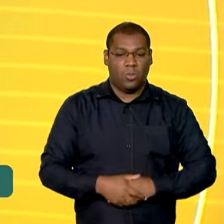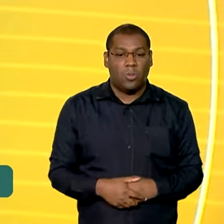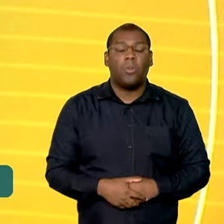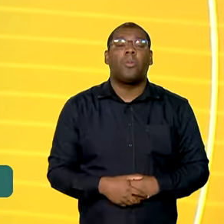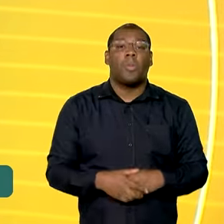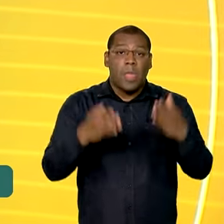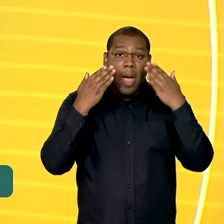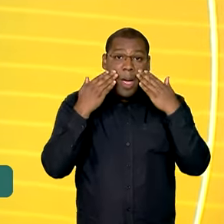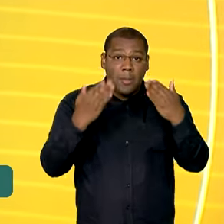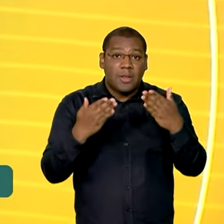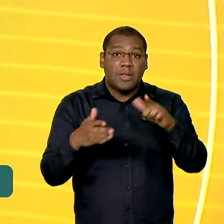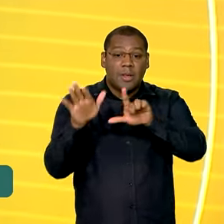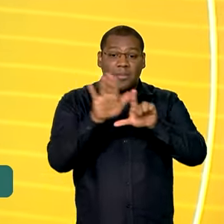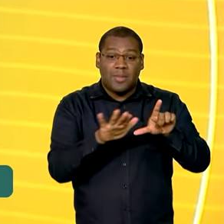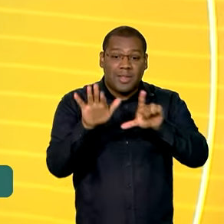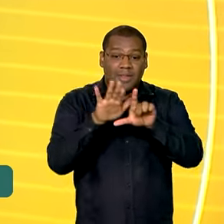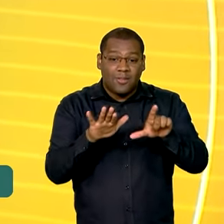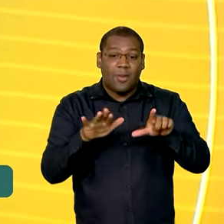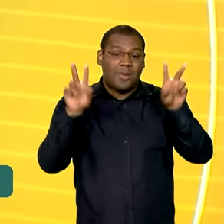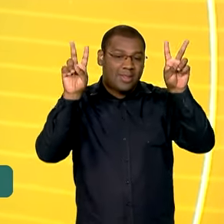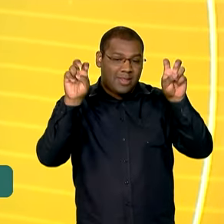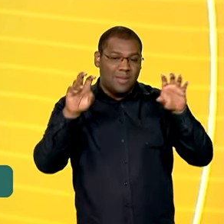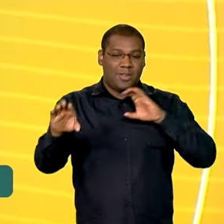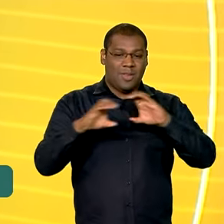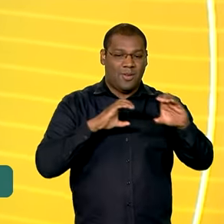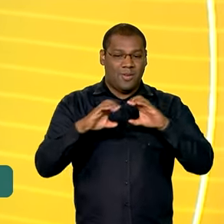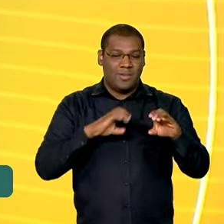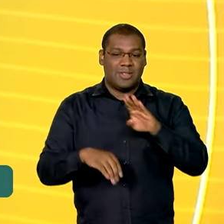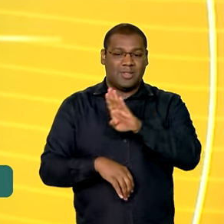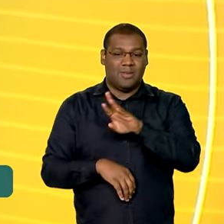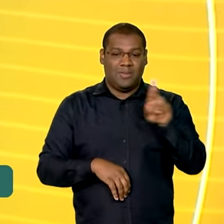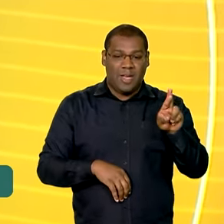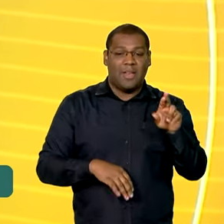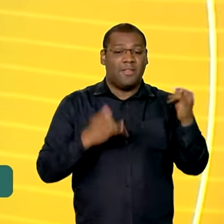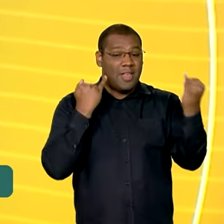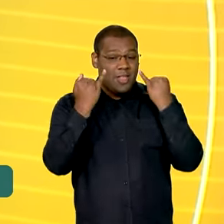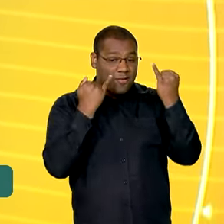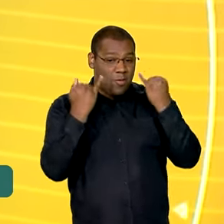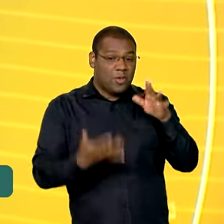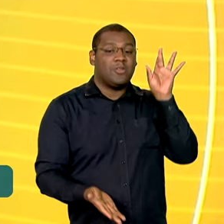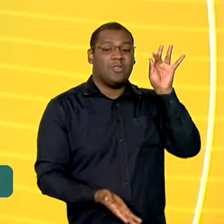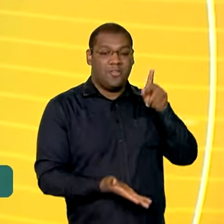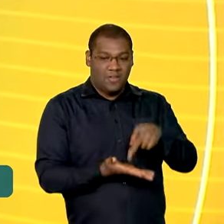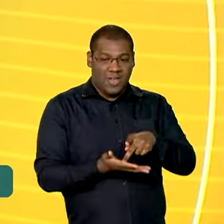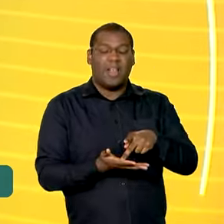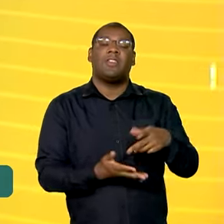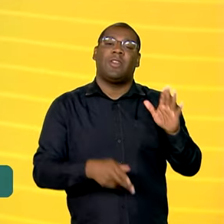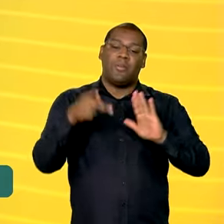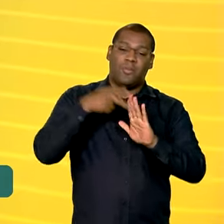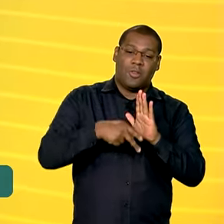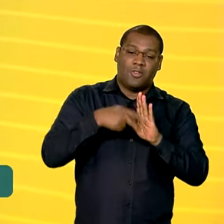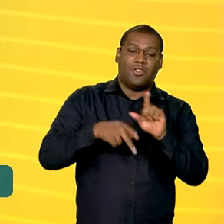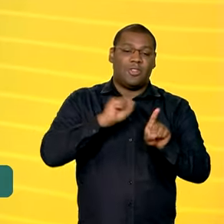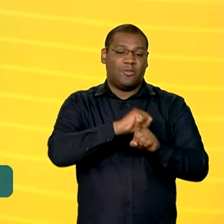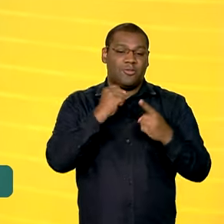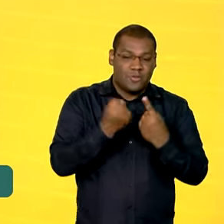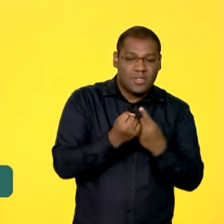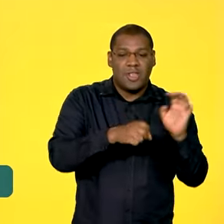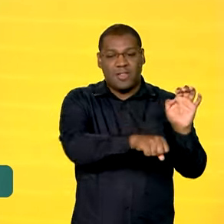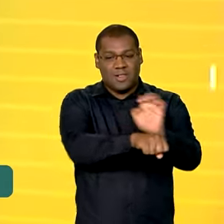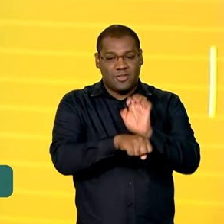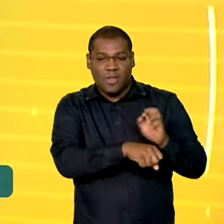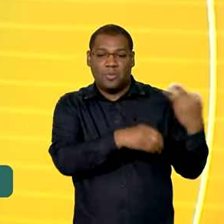apresentada a plataforma Comunica BR com informações atualizadas sobre programas sociais por estados e